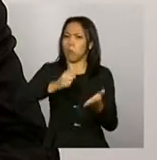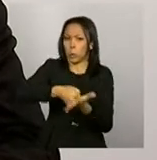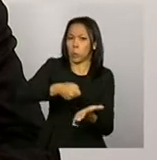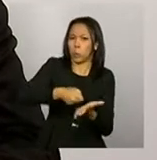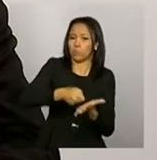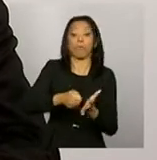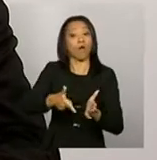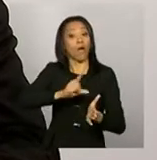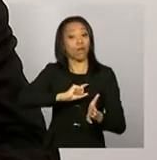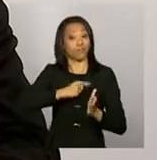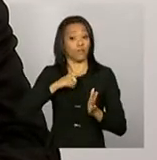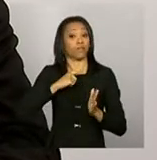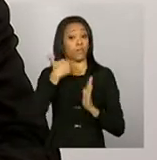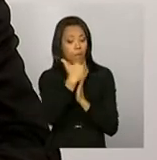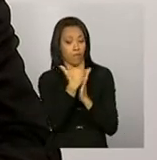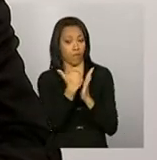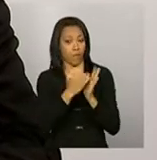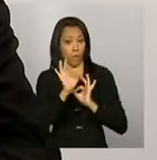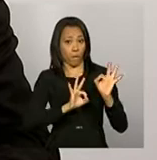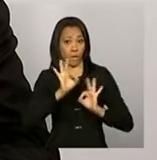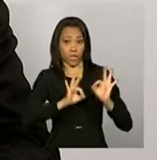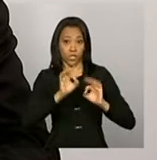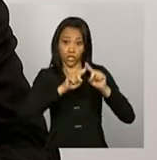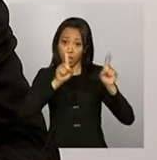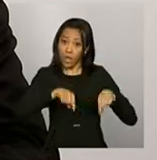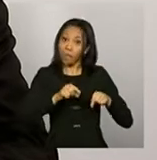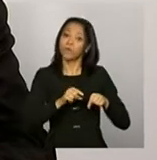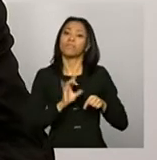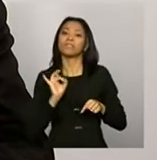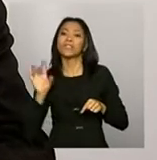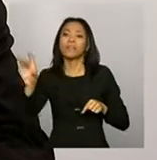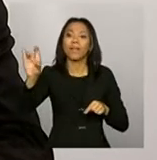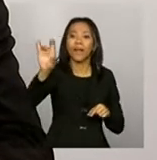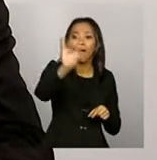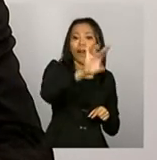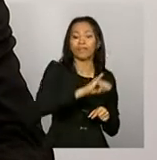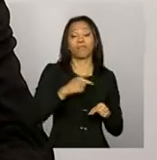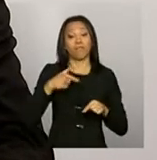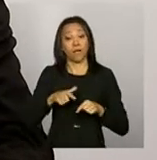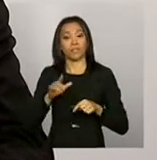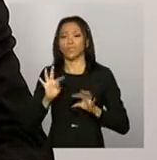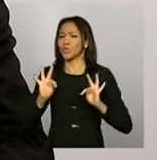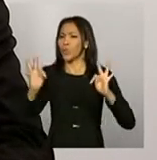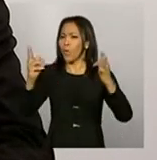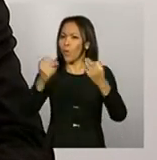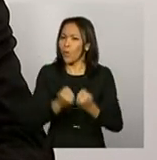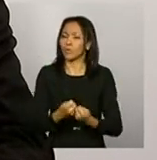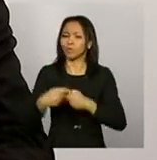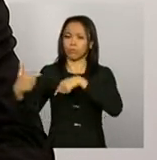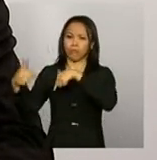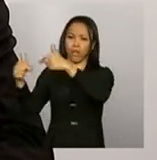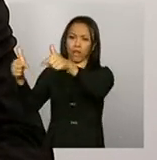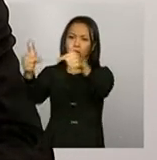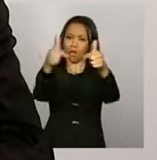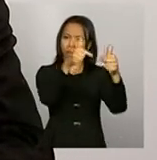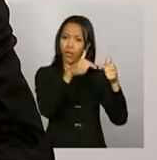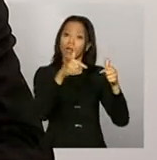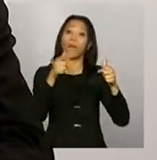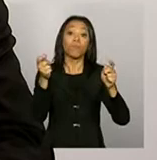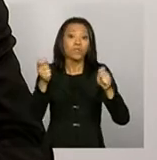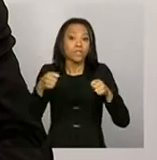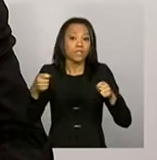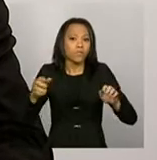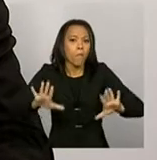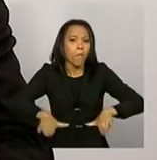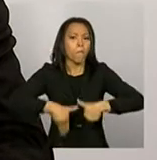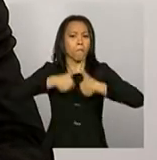planejamento local, mas ele é bem flexível. Todas as atividades que possam contribuir para